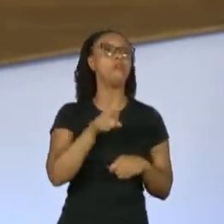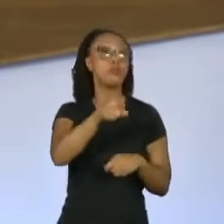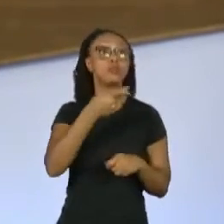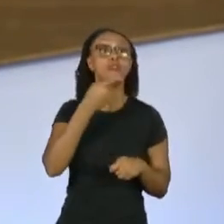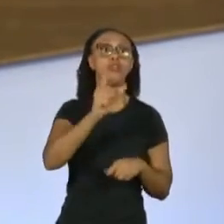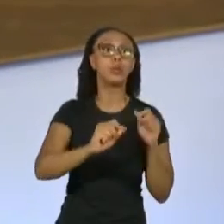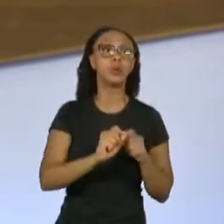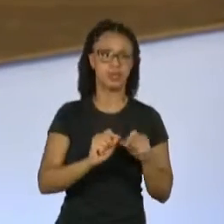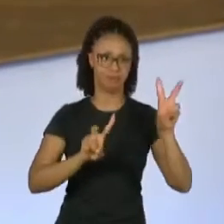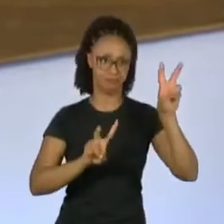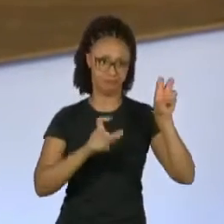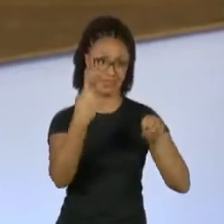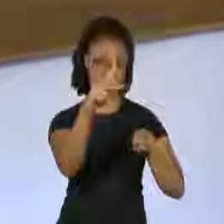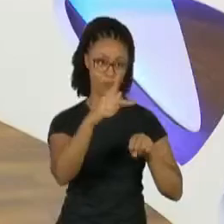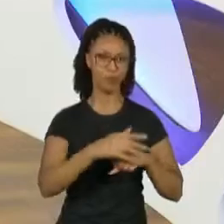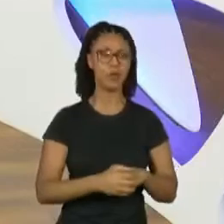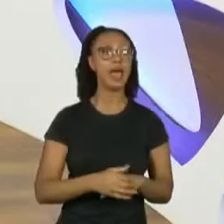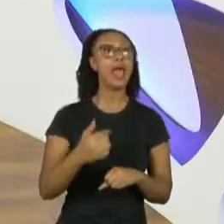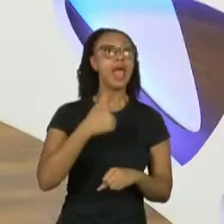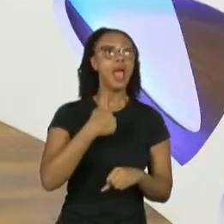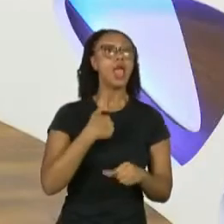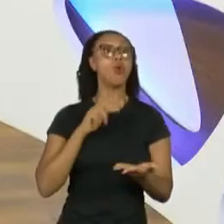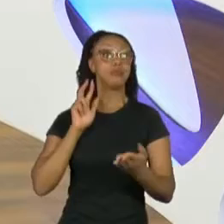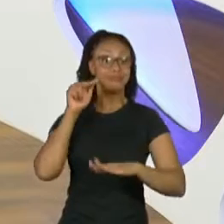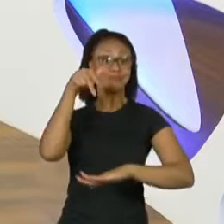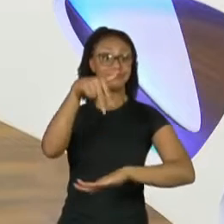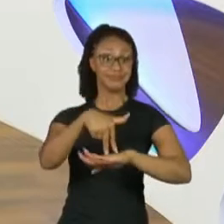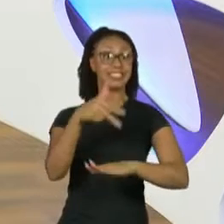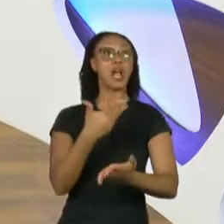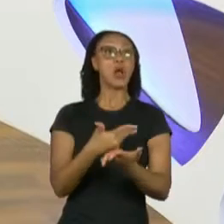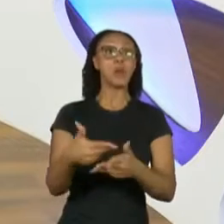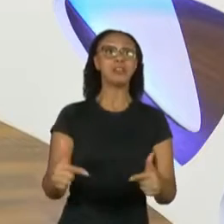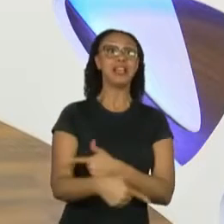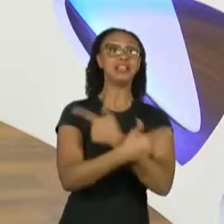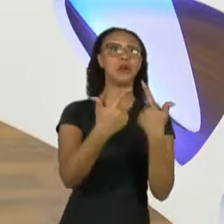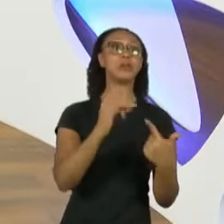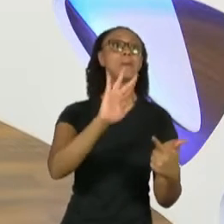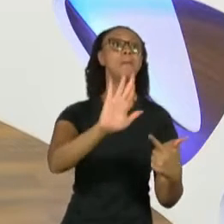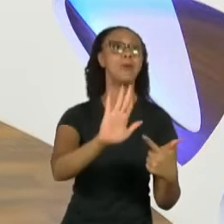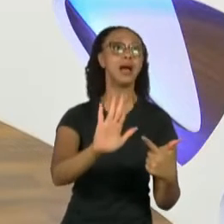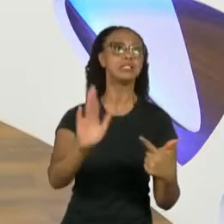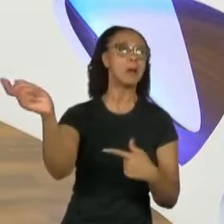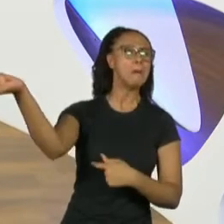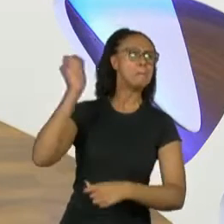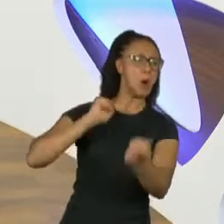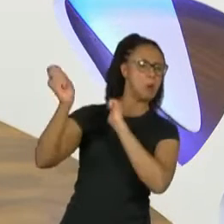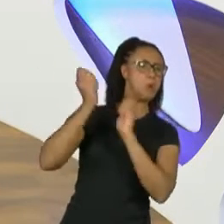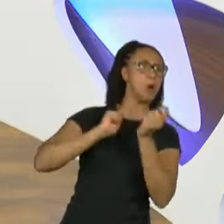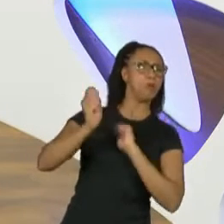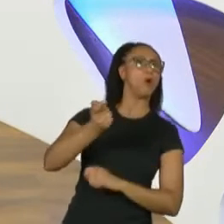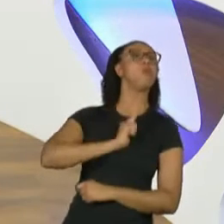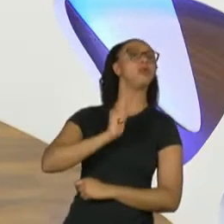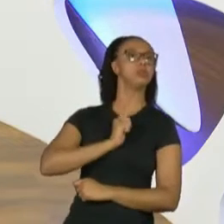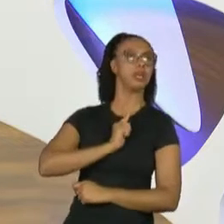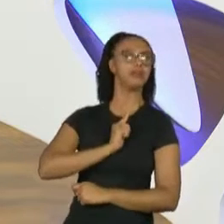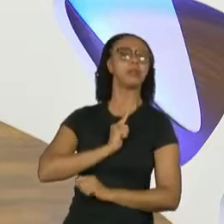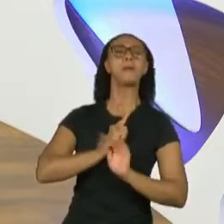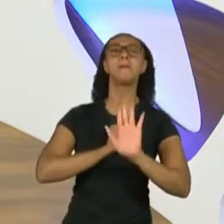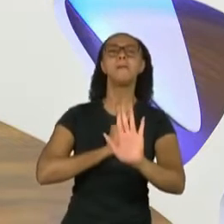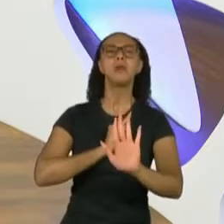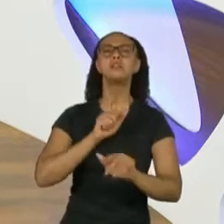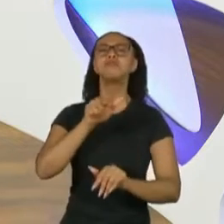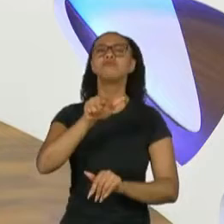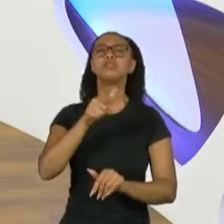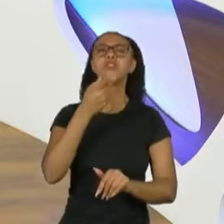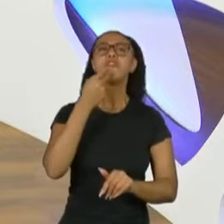O que você pensa quando você vê hoje essa movimentação que traz até pessoas pedindo a